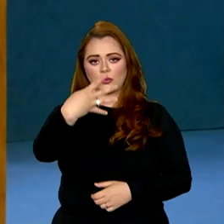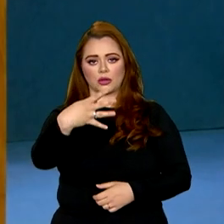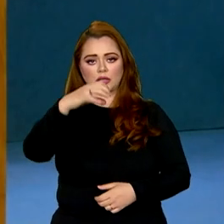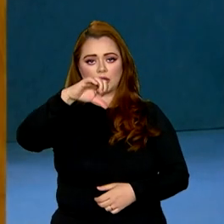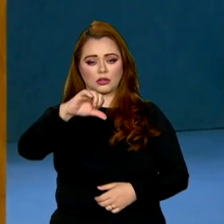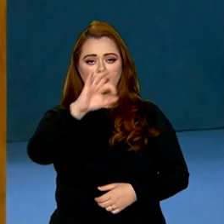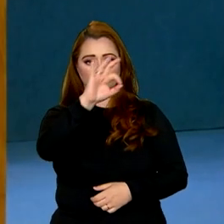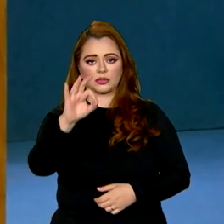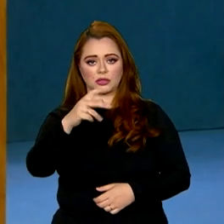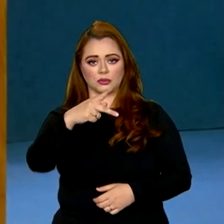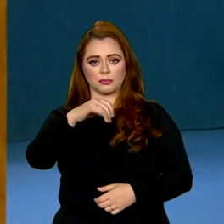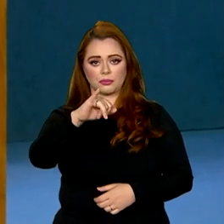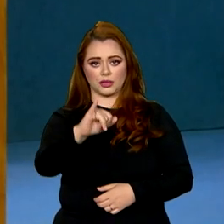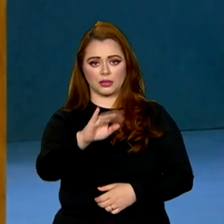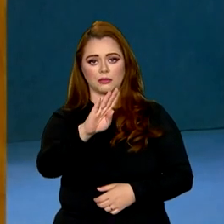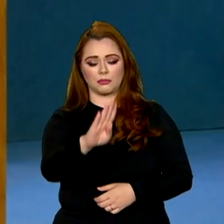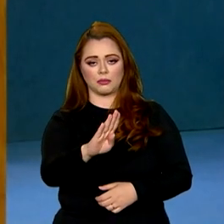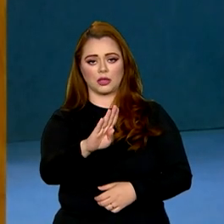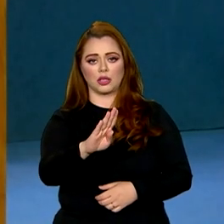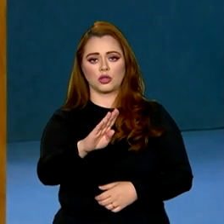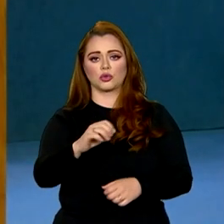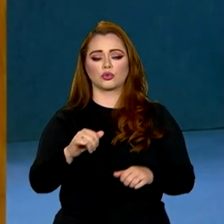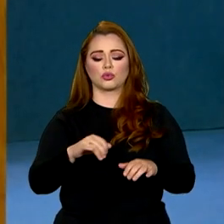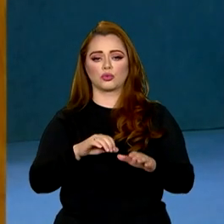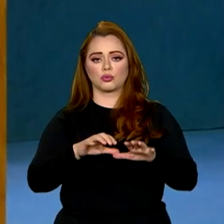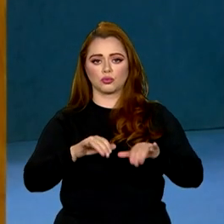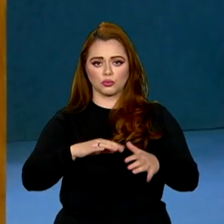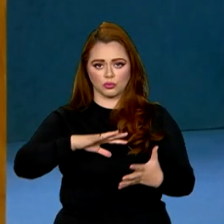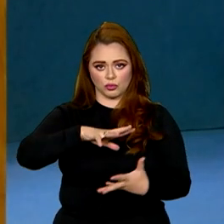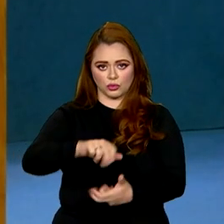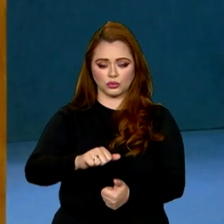PIB global em paridade de poder de compra.